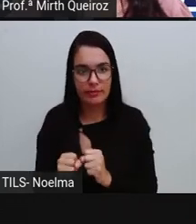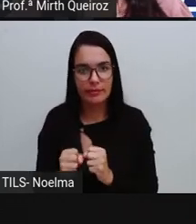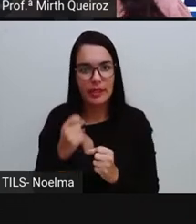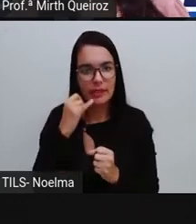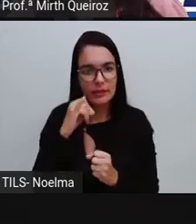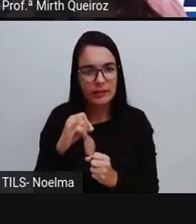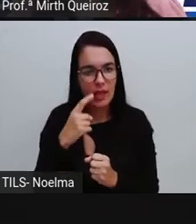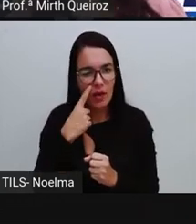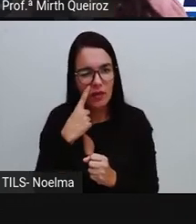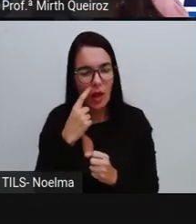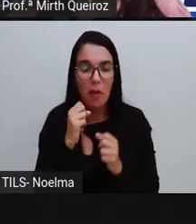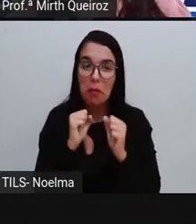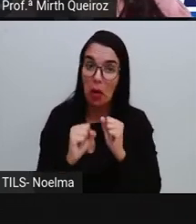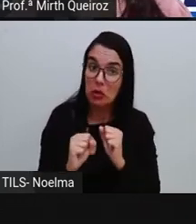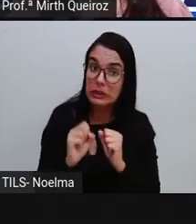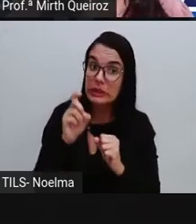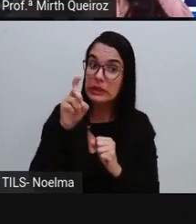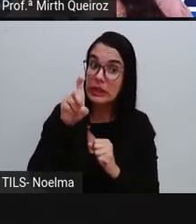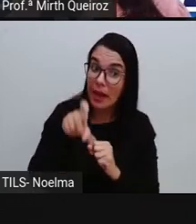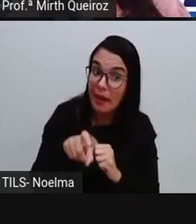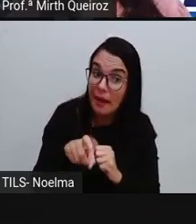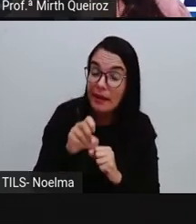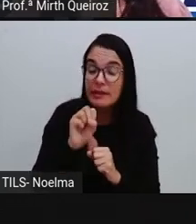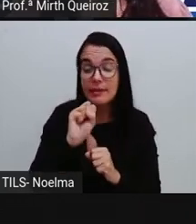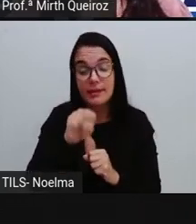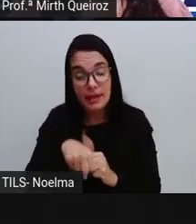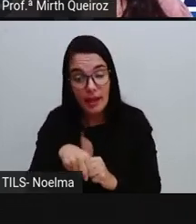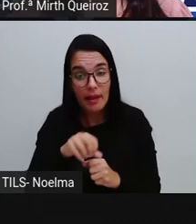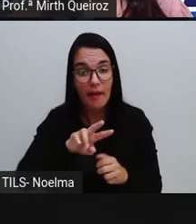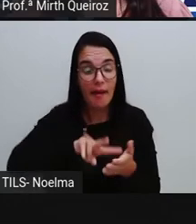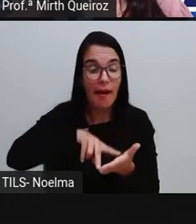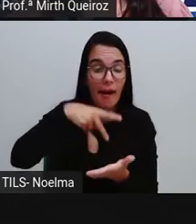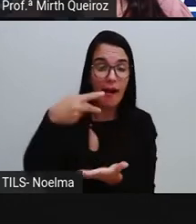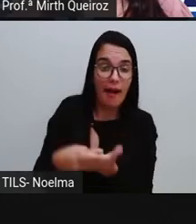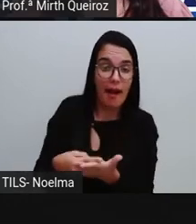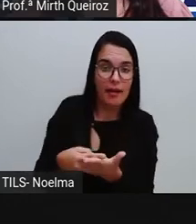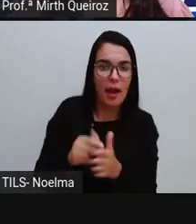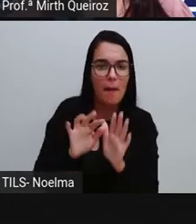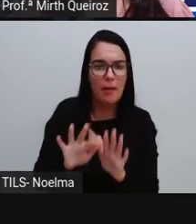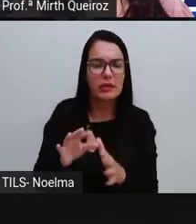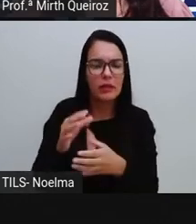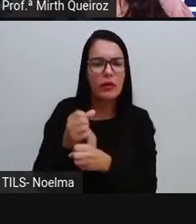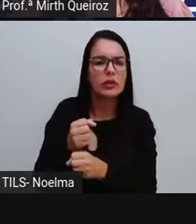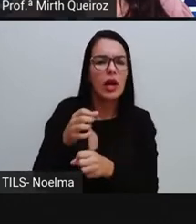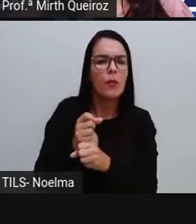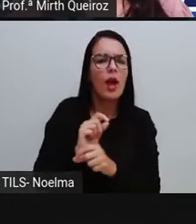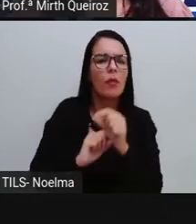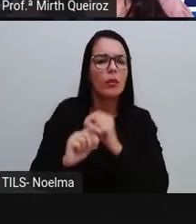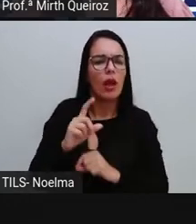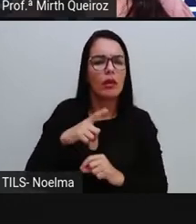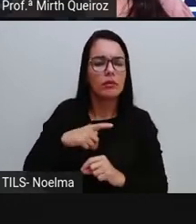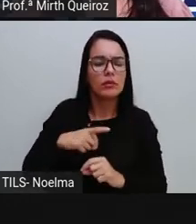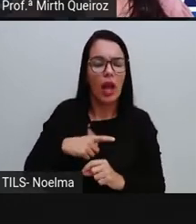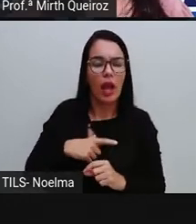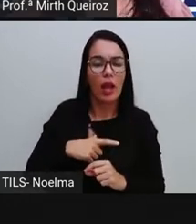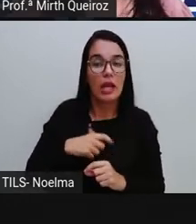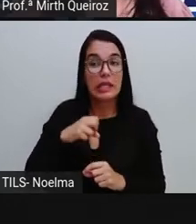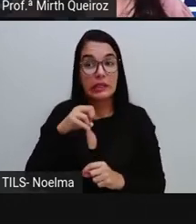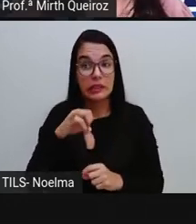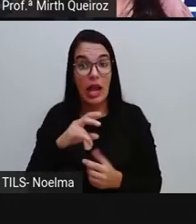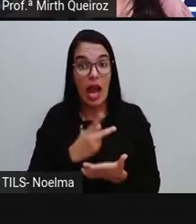analisar, é provável que eu caia. se eu for calcular a chance que eu tenho de